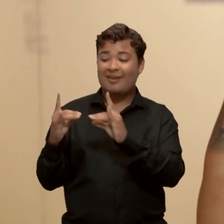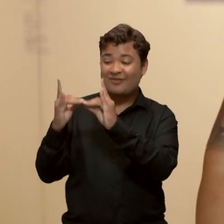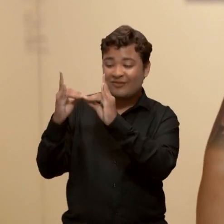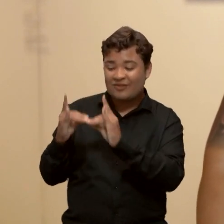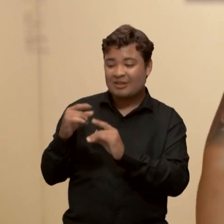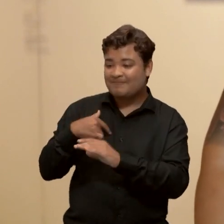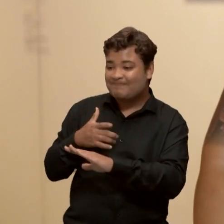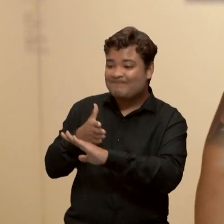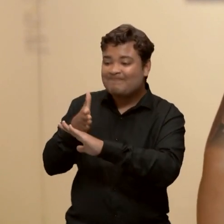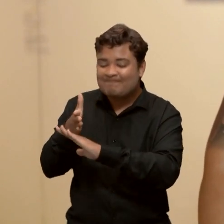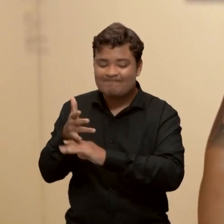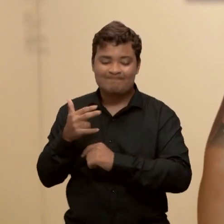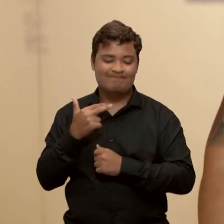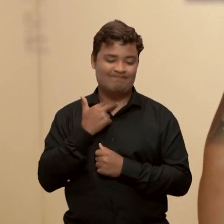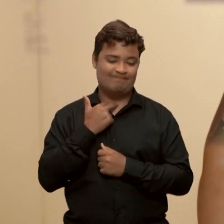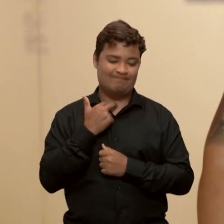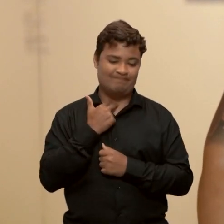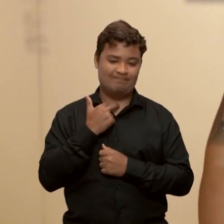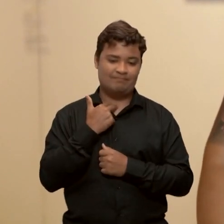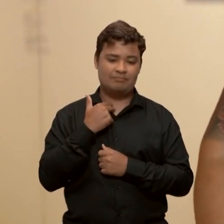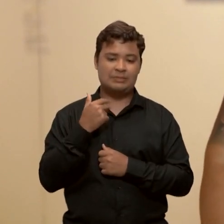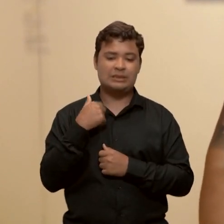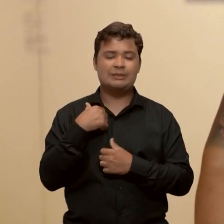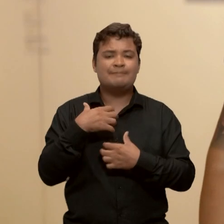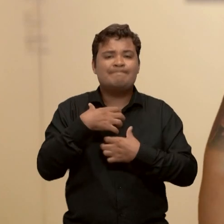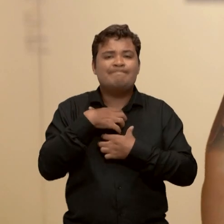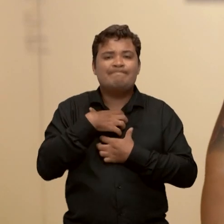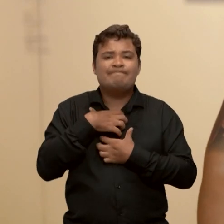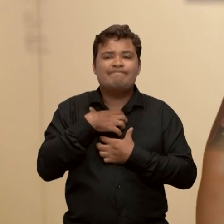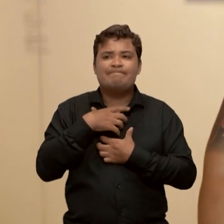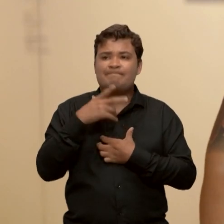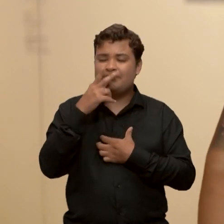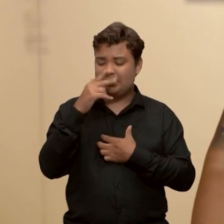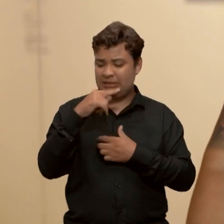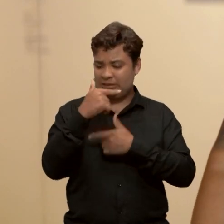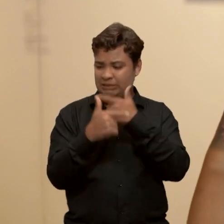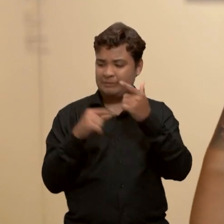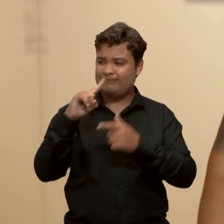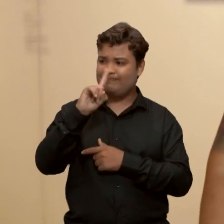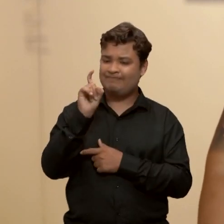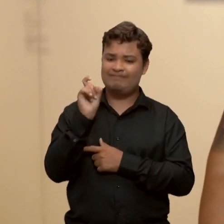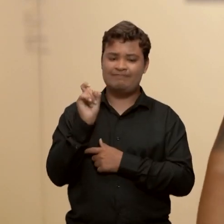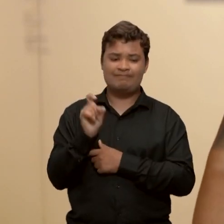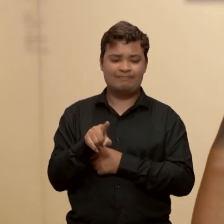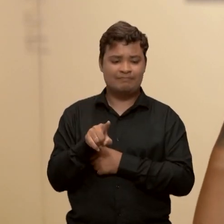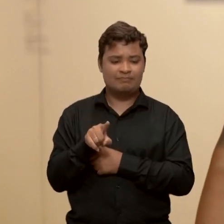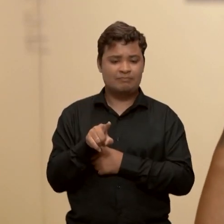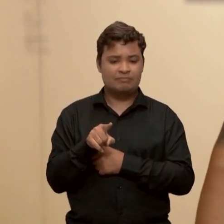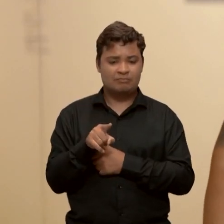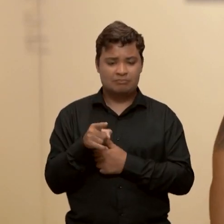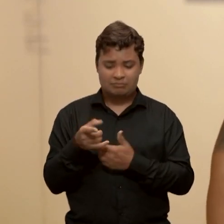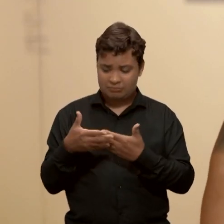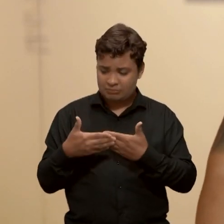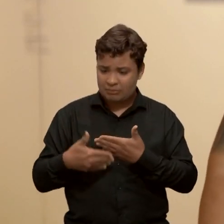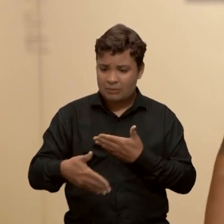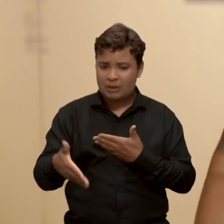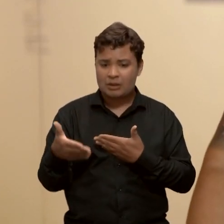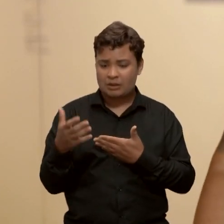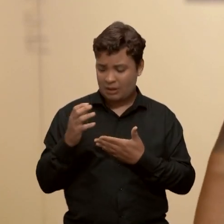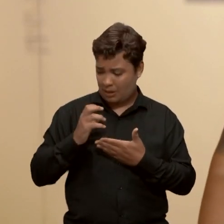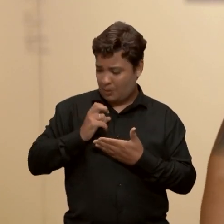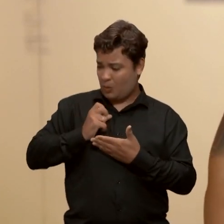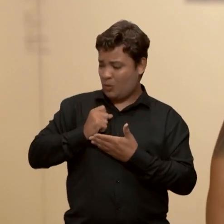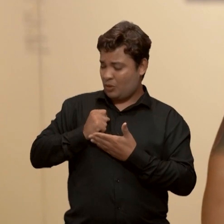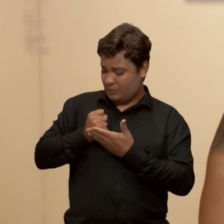dela. E eu fiquei com uma pergunta que norteia o meu trabalho, que foi E agora, o que eu faço com esse amor